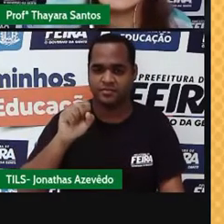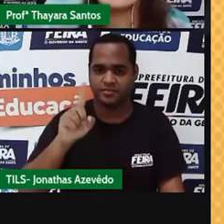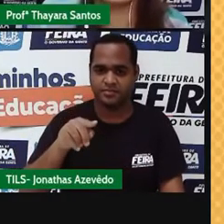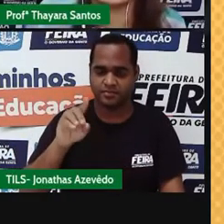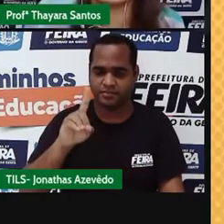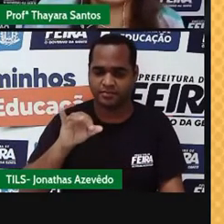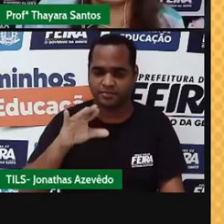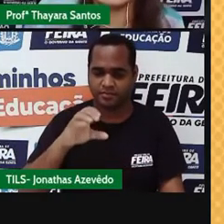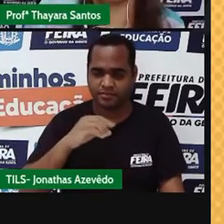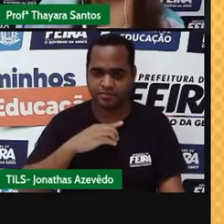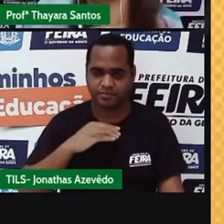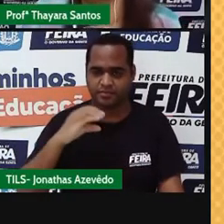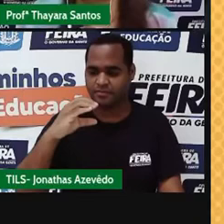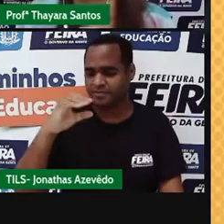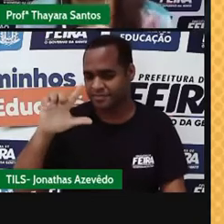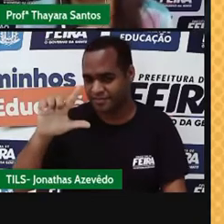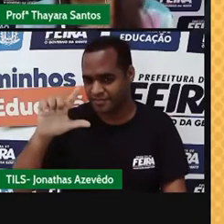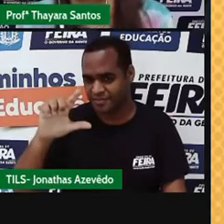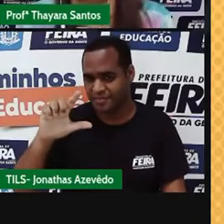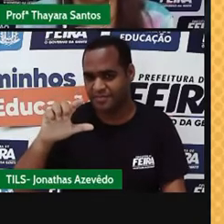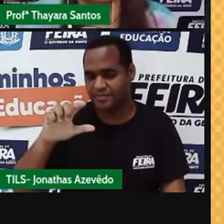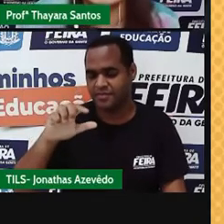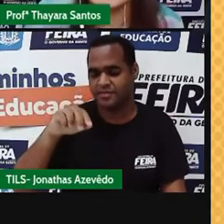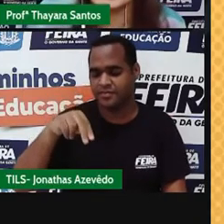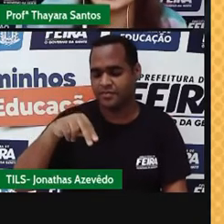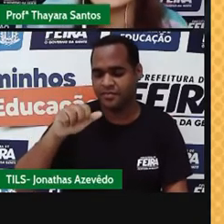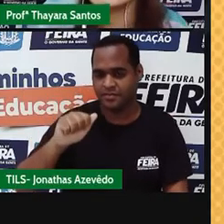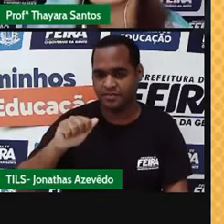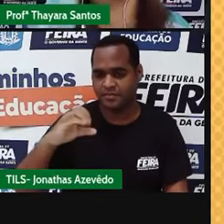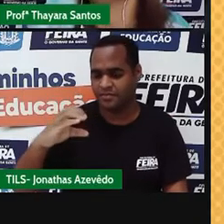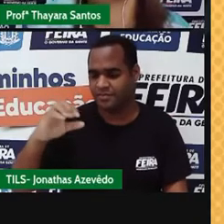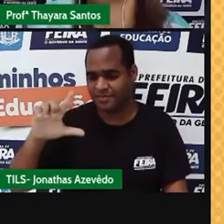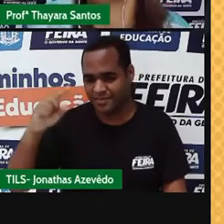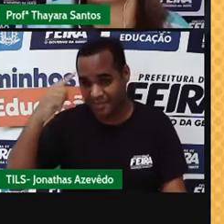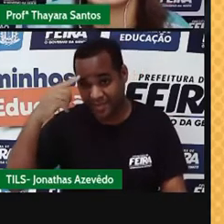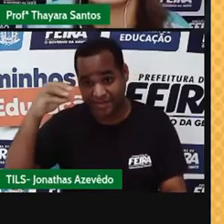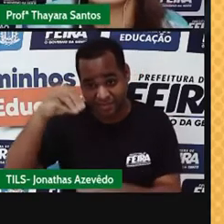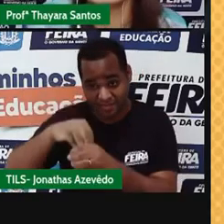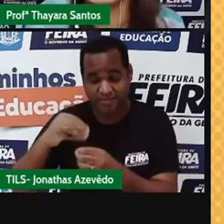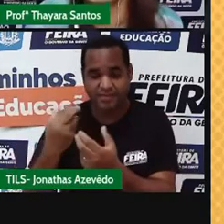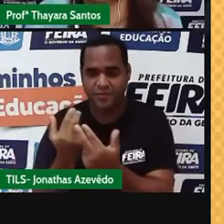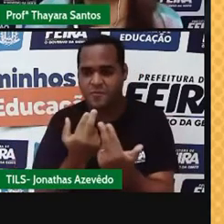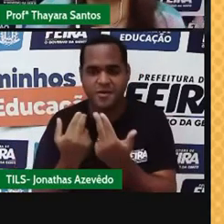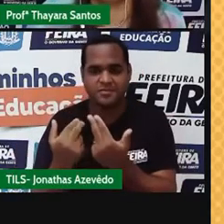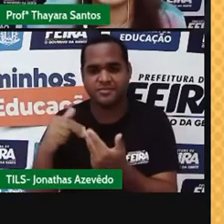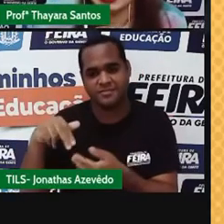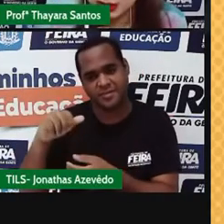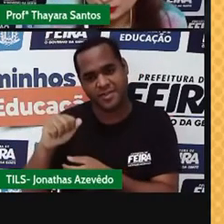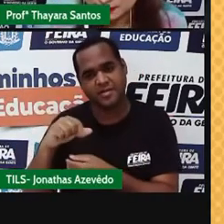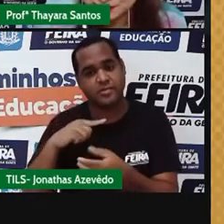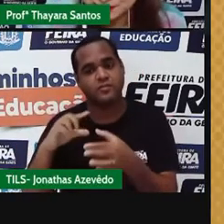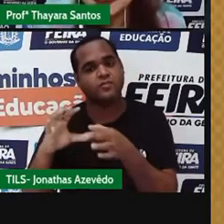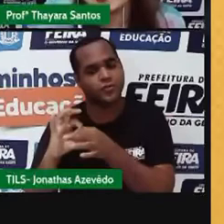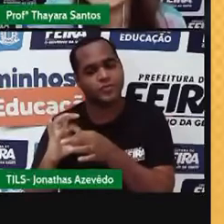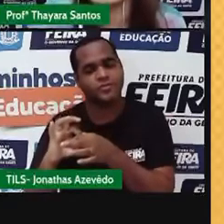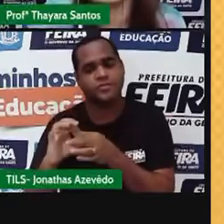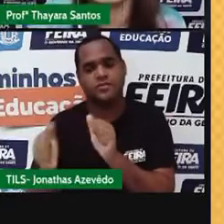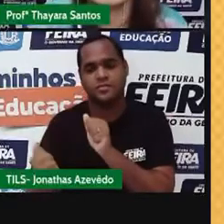cloro. Então, como eu tenho sódio e cloro na mesma substância, então a gente tem uma substância composta.